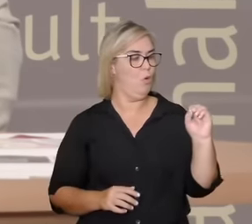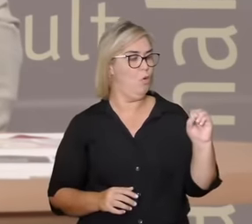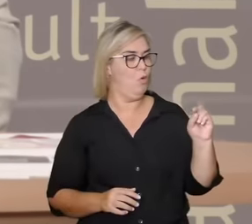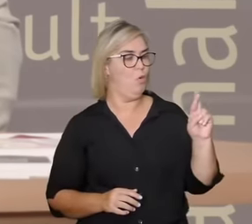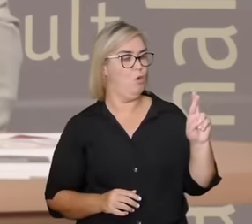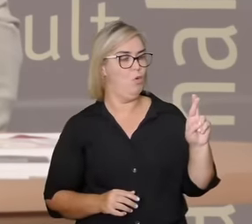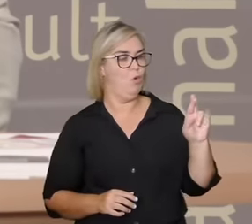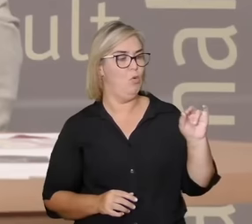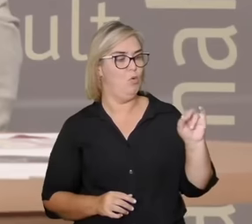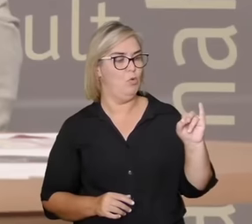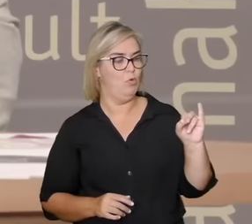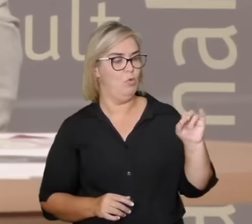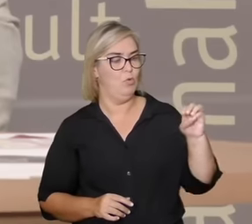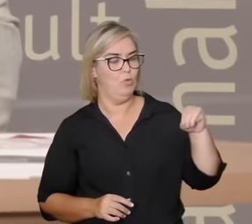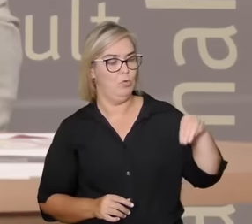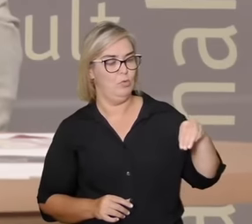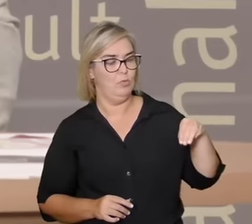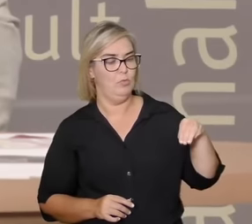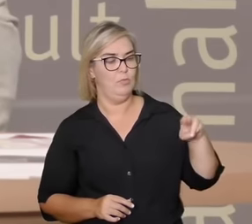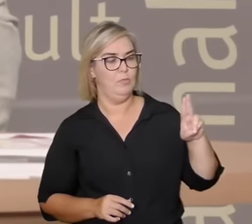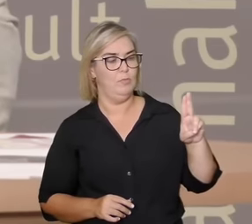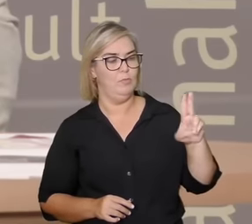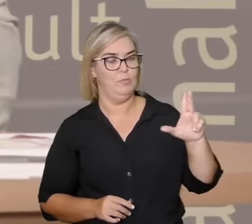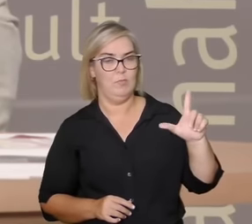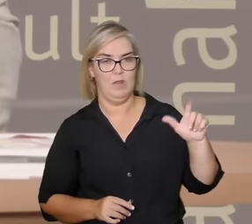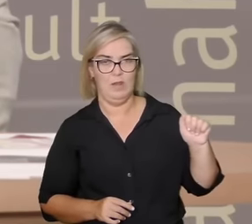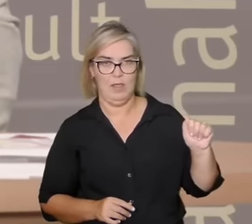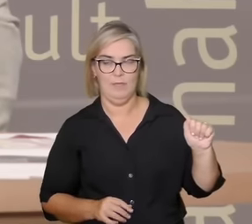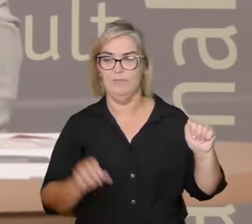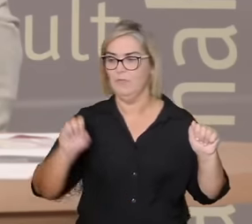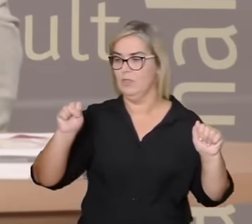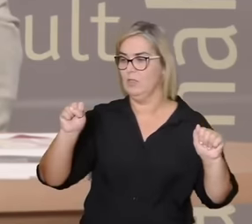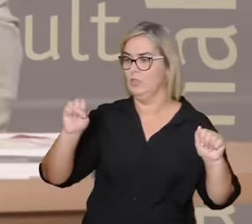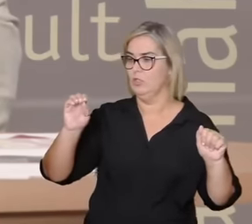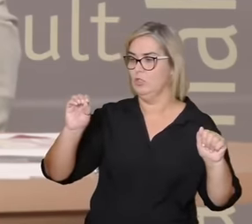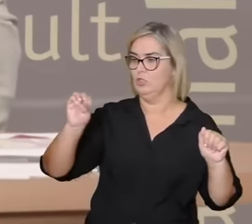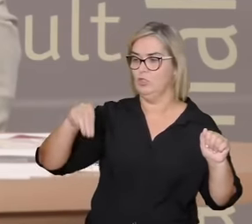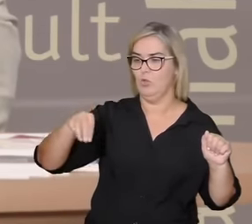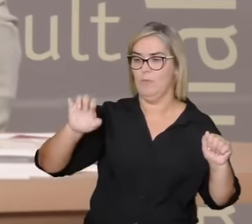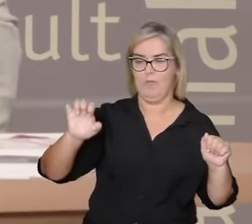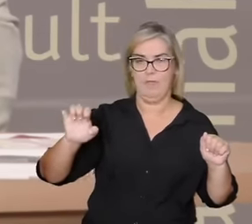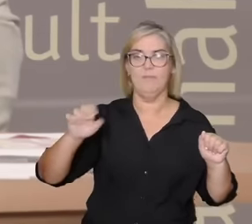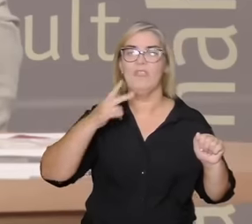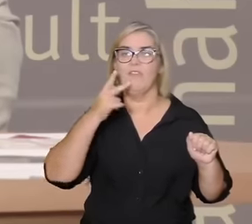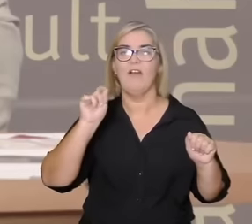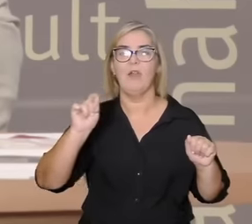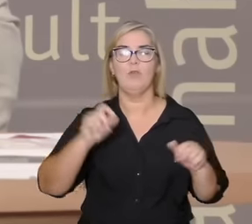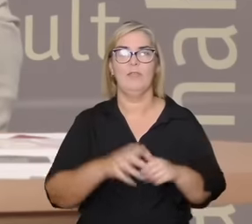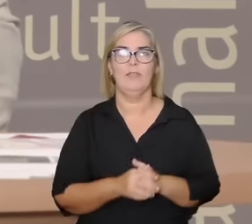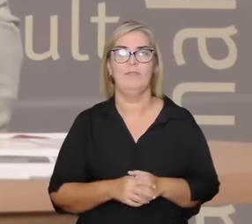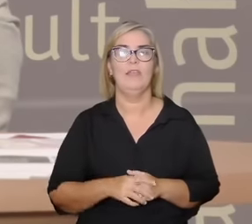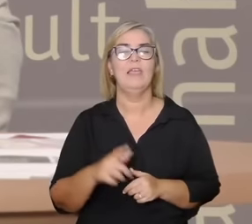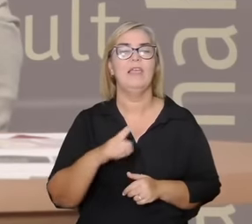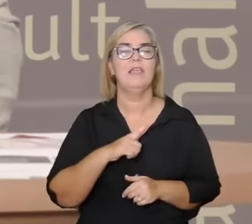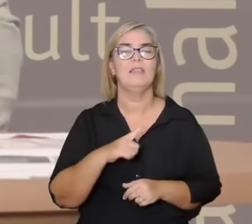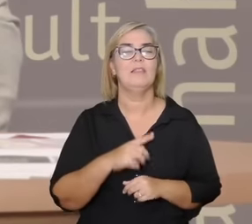escrito sobre isso também que eu chamo de auto-intimidade que é diferente de autoconhecimento